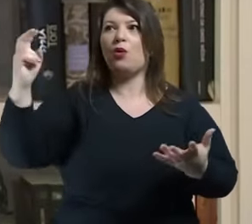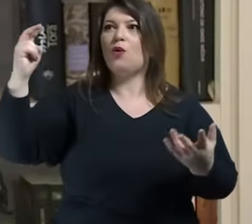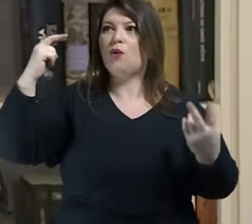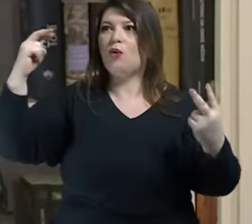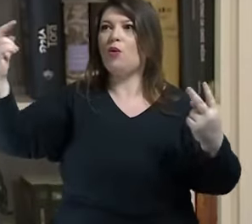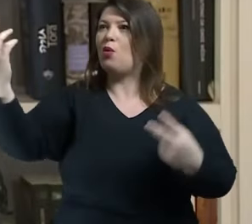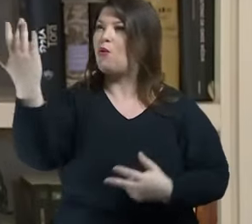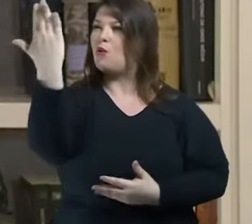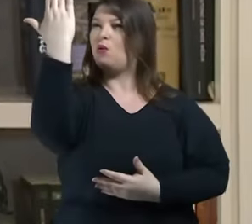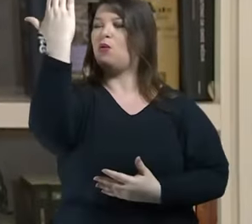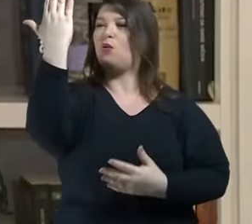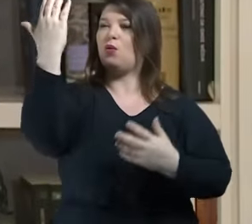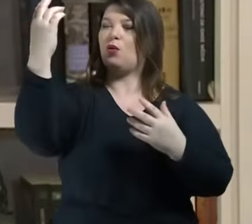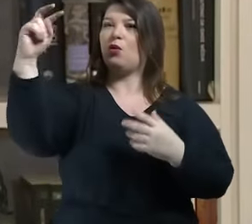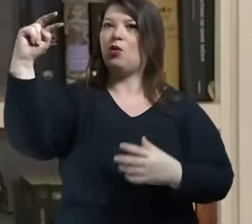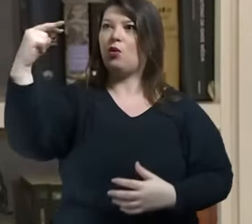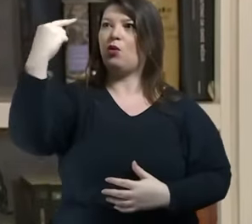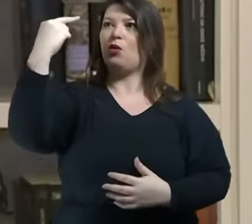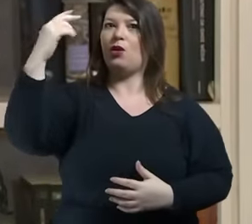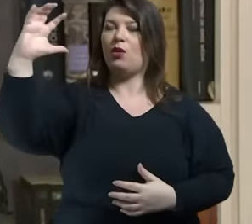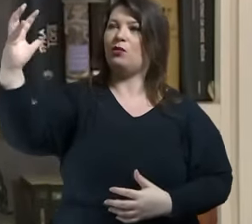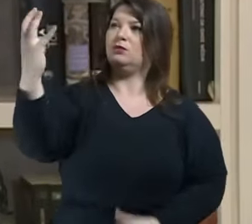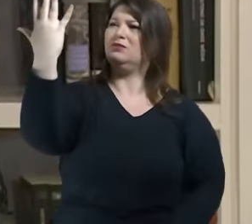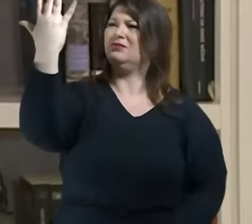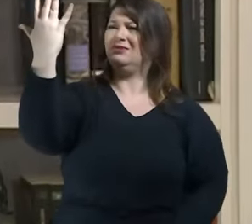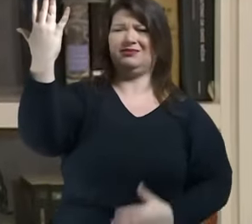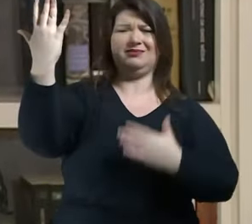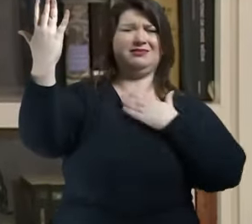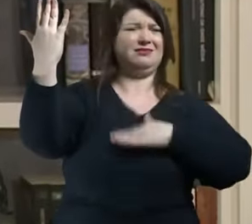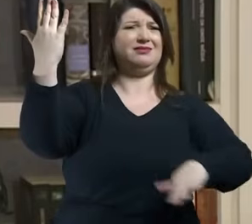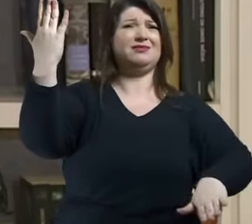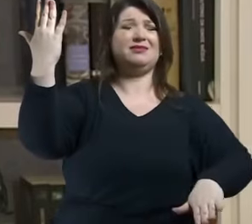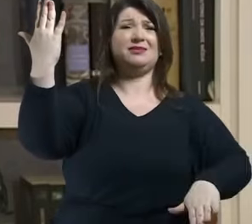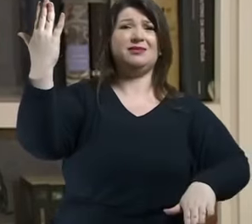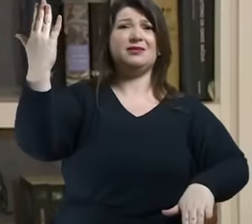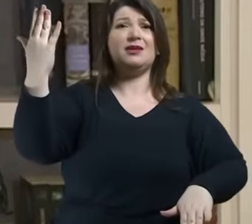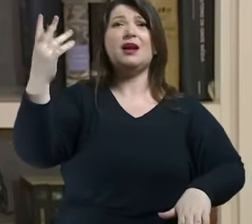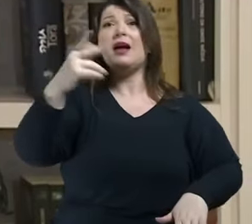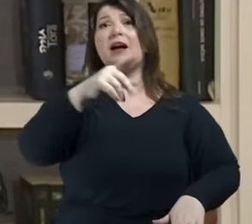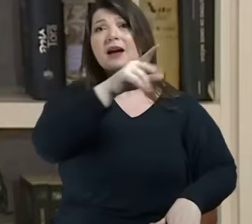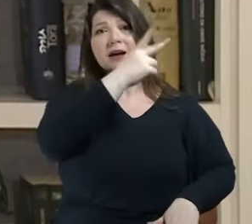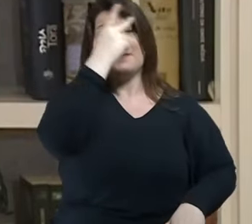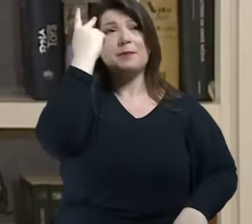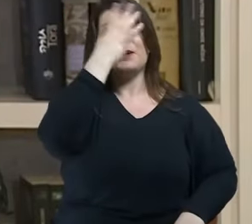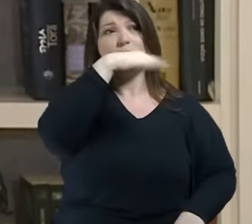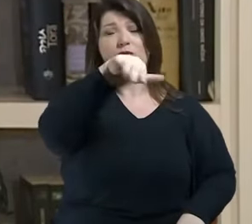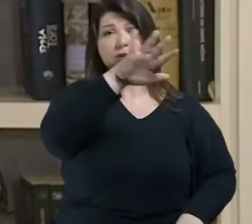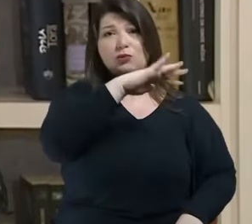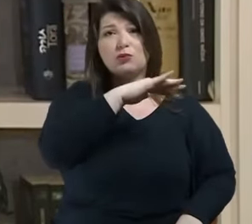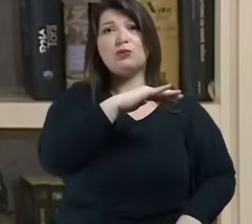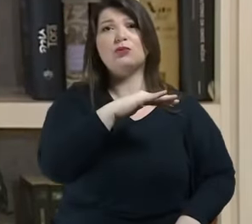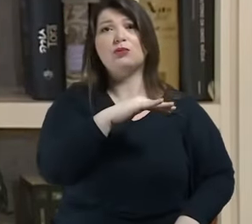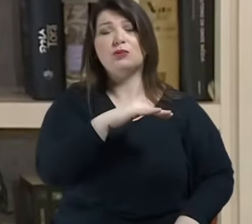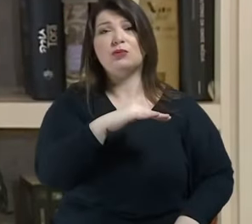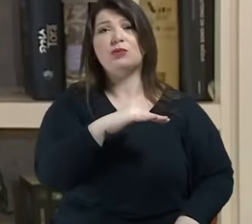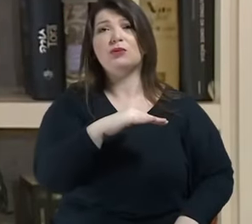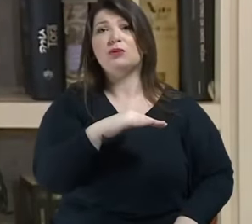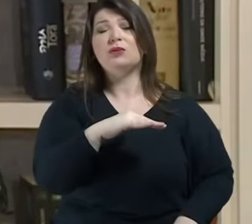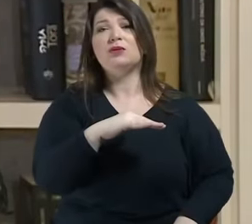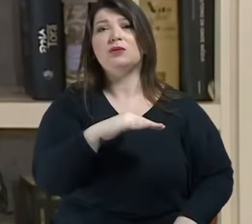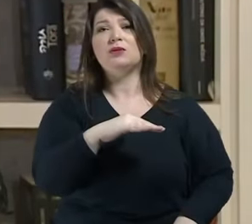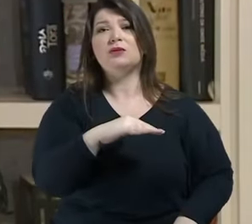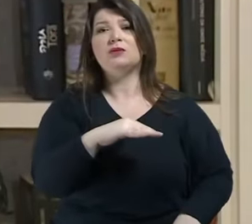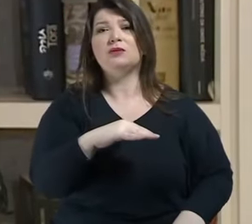a se olhar e não gostava do que via e naturalmente as pessoas tirando uma família de cegos todos os outros